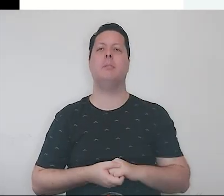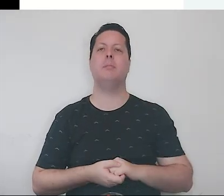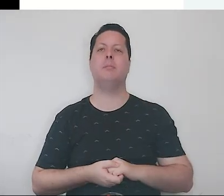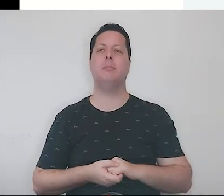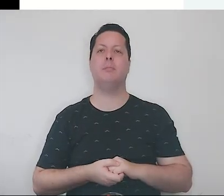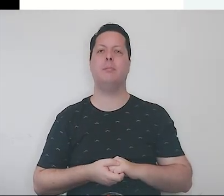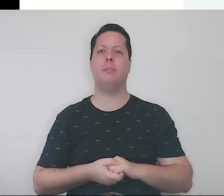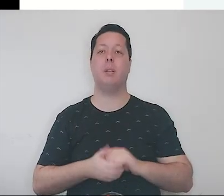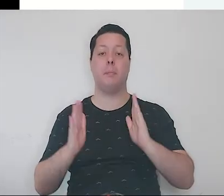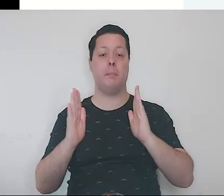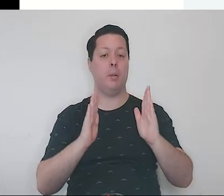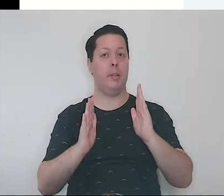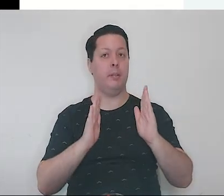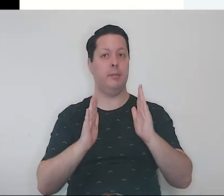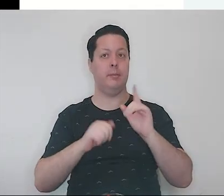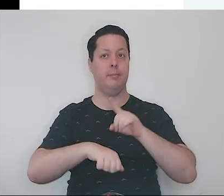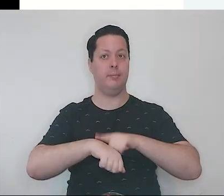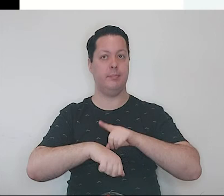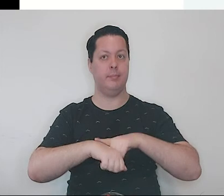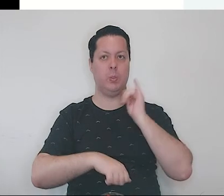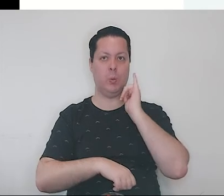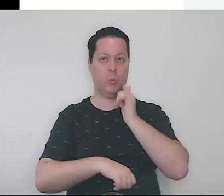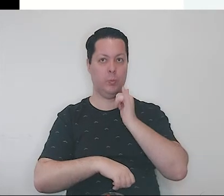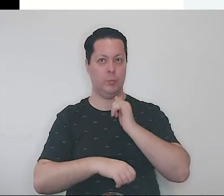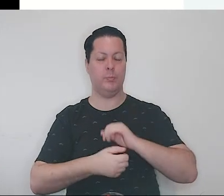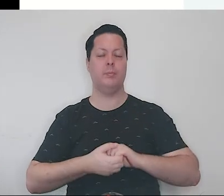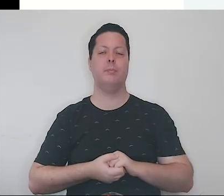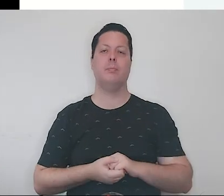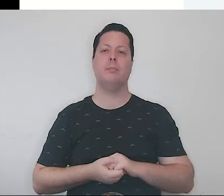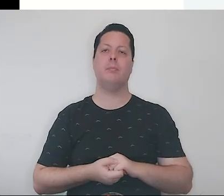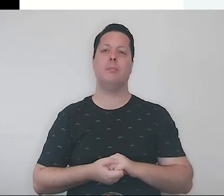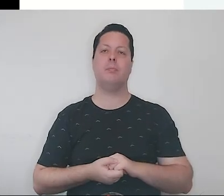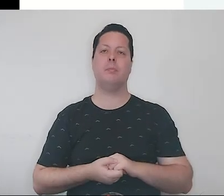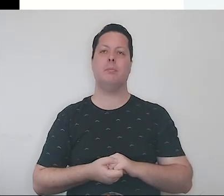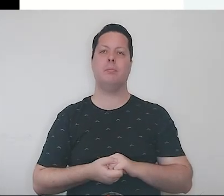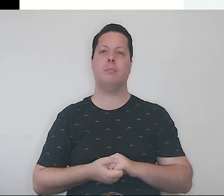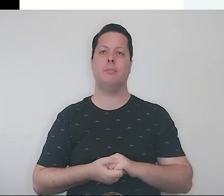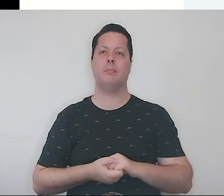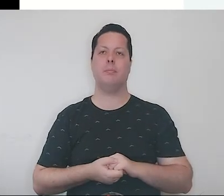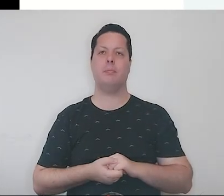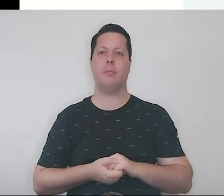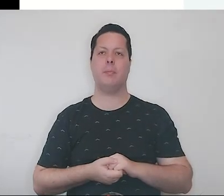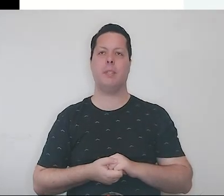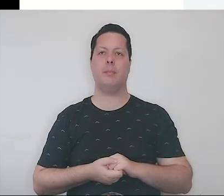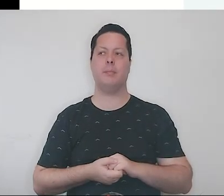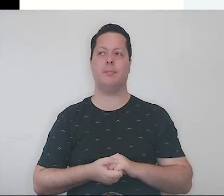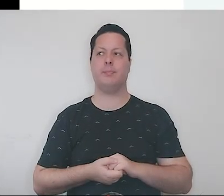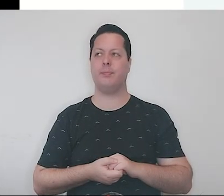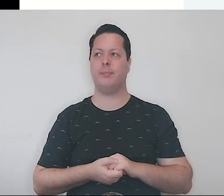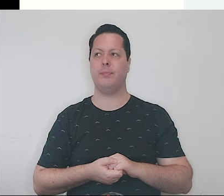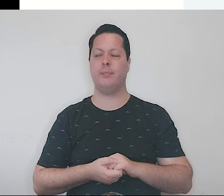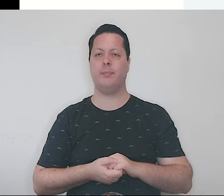comum. Esse período, é o, o período que o conto, aponta.